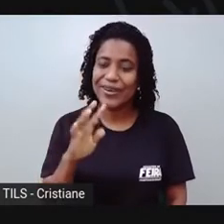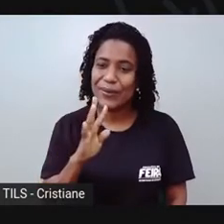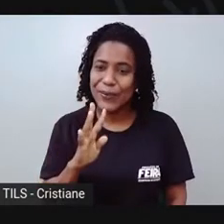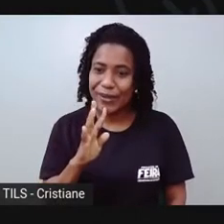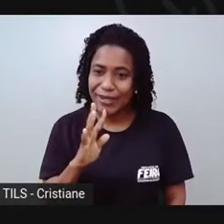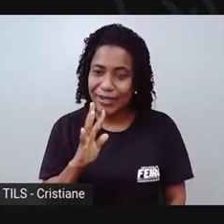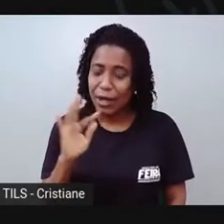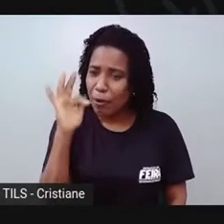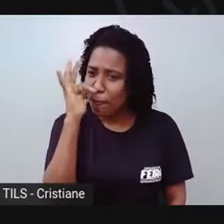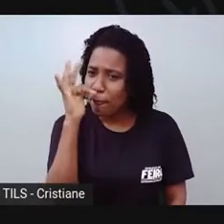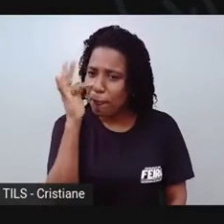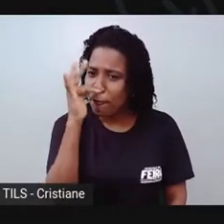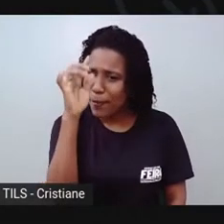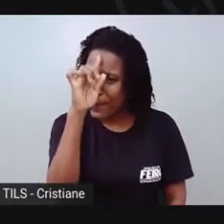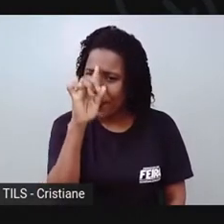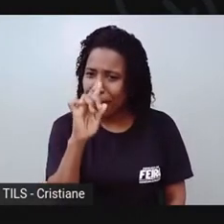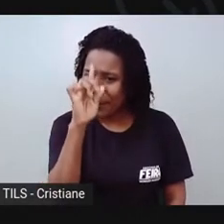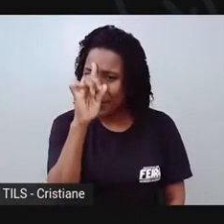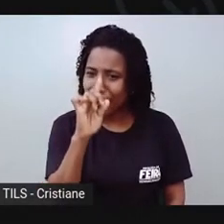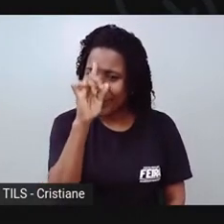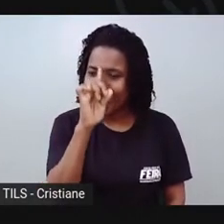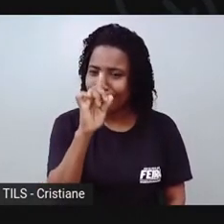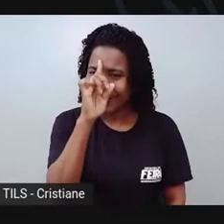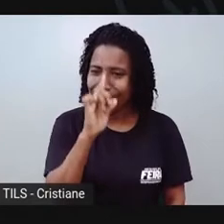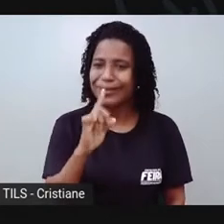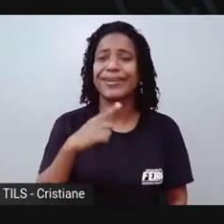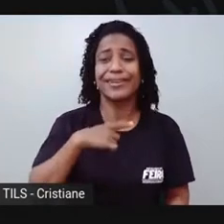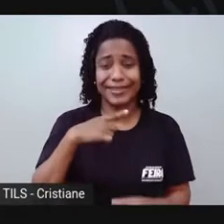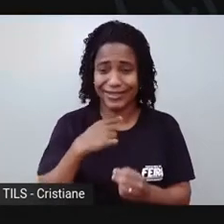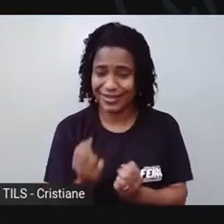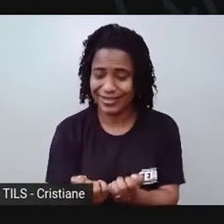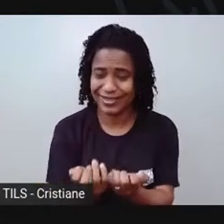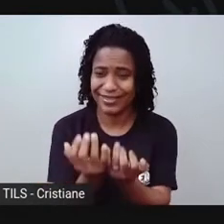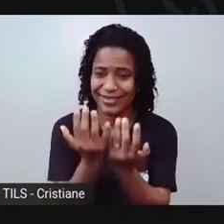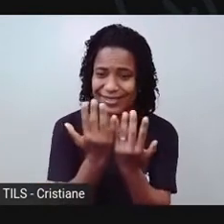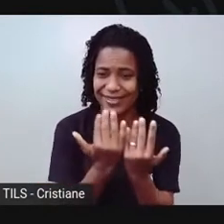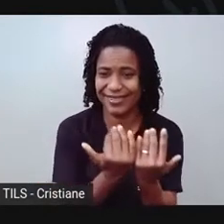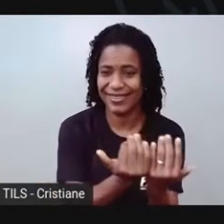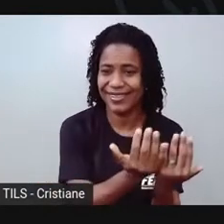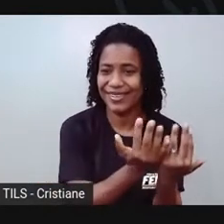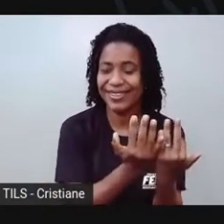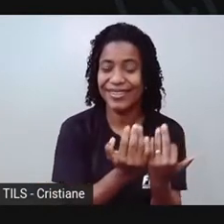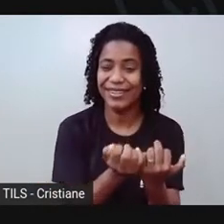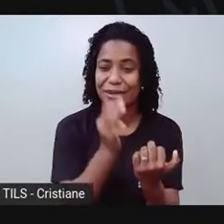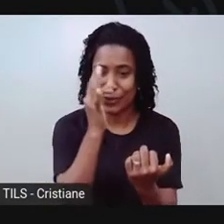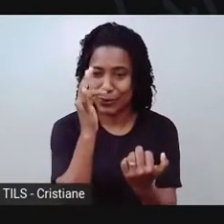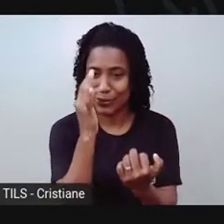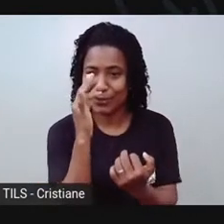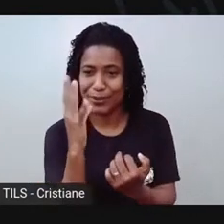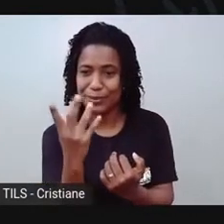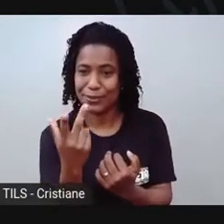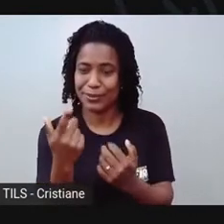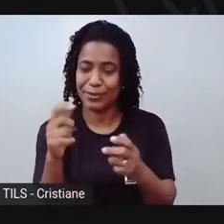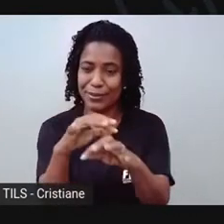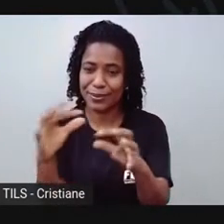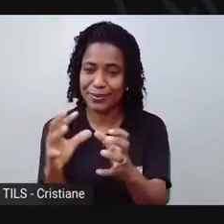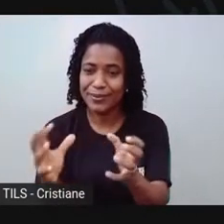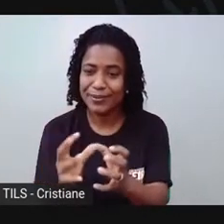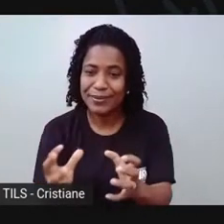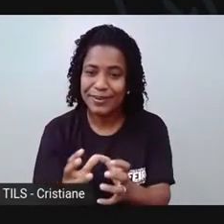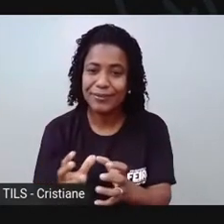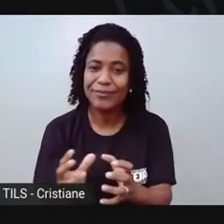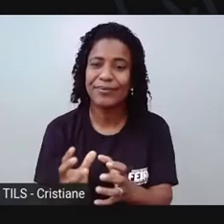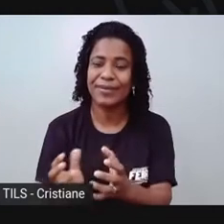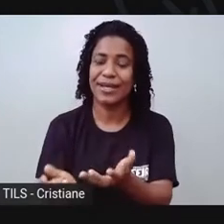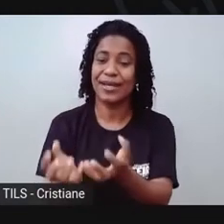que nasce também no jardim... É um arbusto! E as pessoas costumam colocar ela